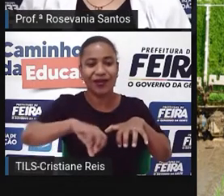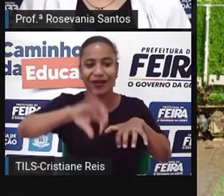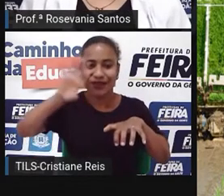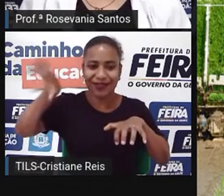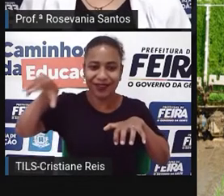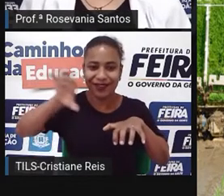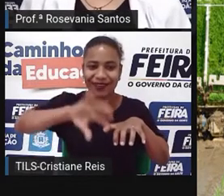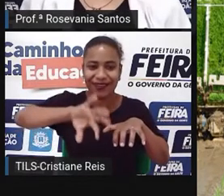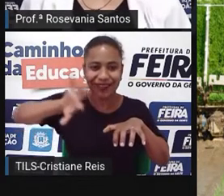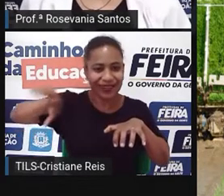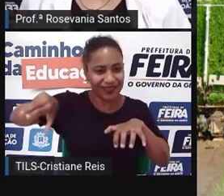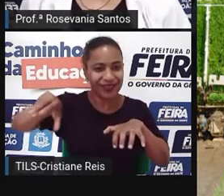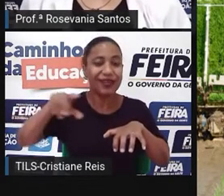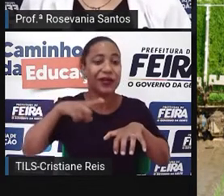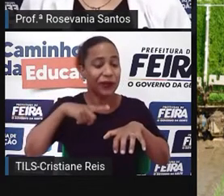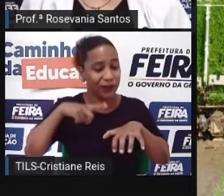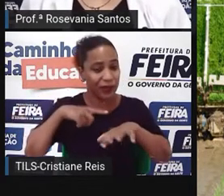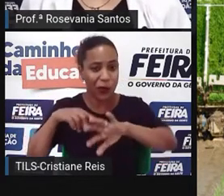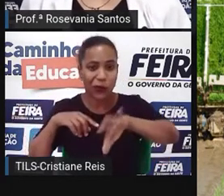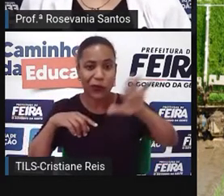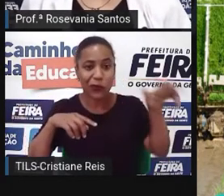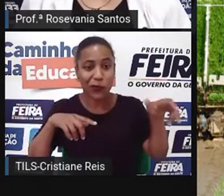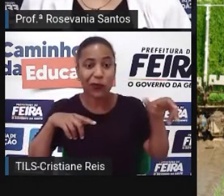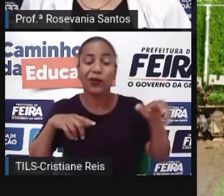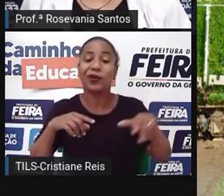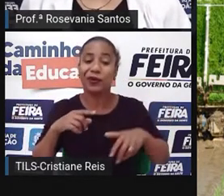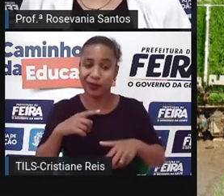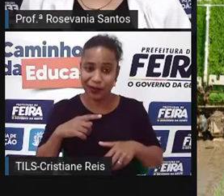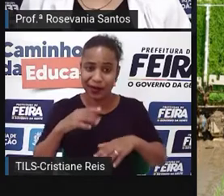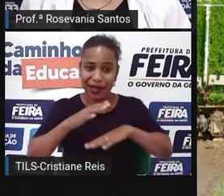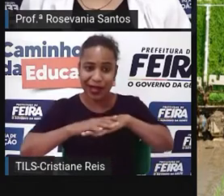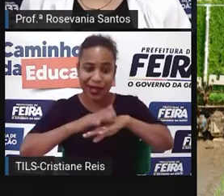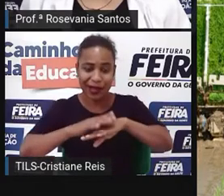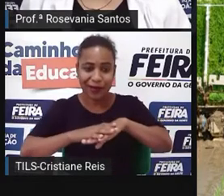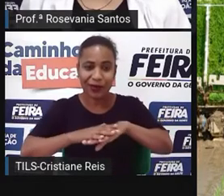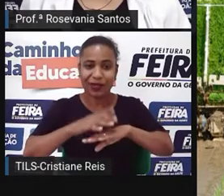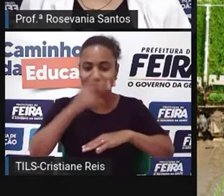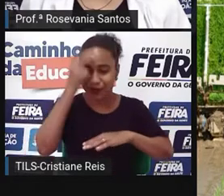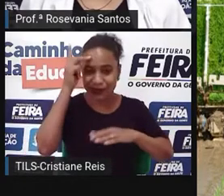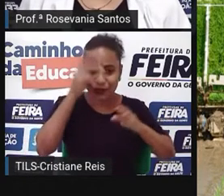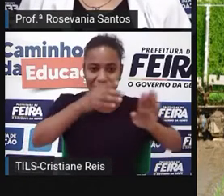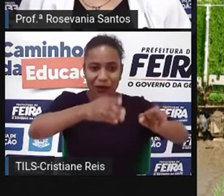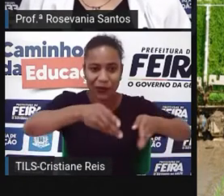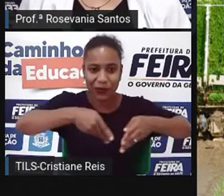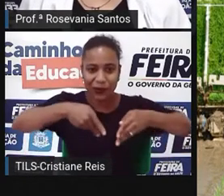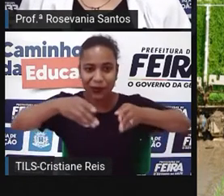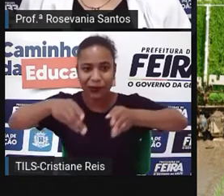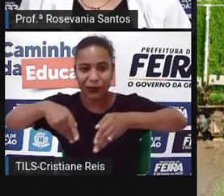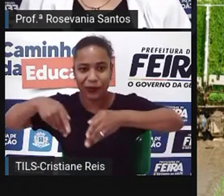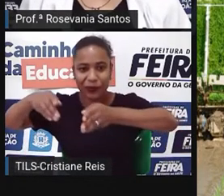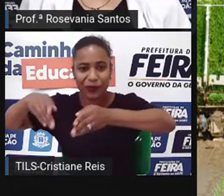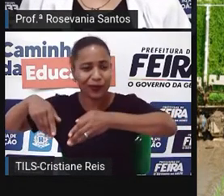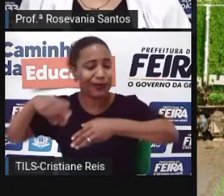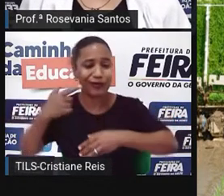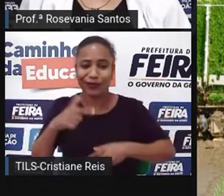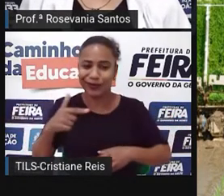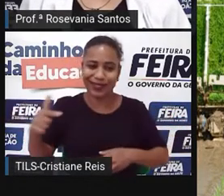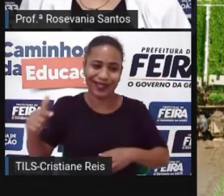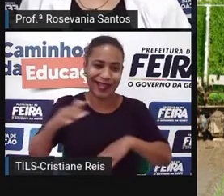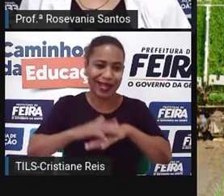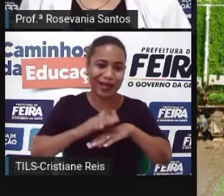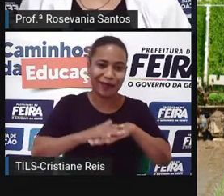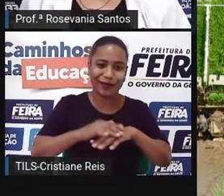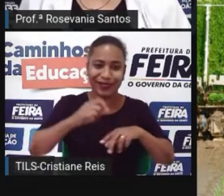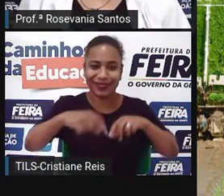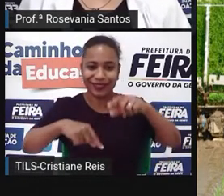Coisa que o olho humano, o trabalho humano não sai. Essas linhazinhas assim certinhas. E em pouco tempo, essas máquinas,